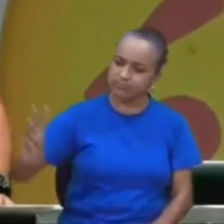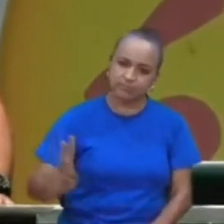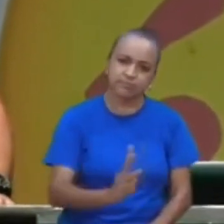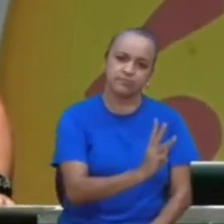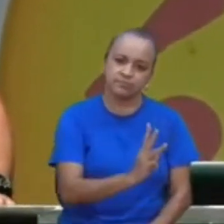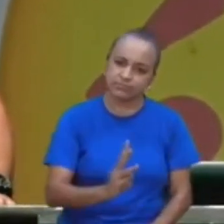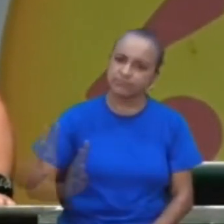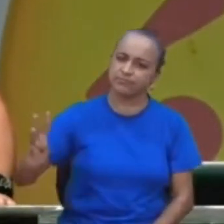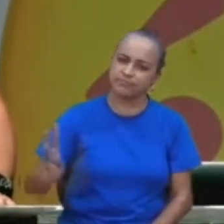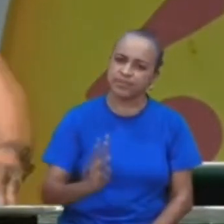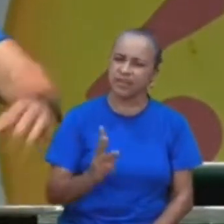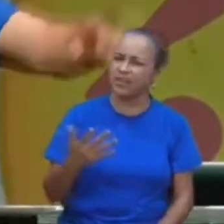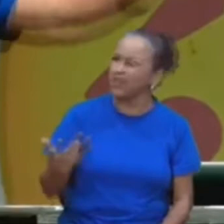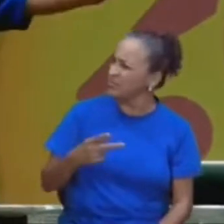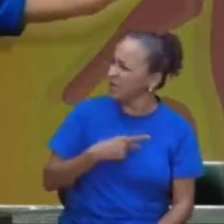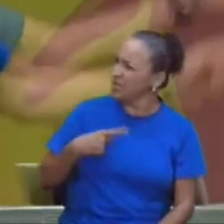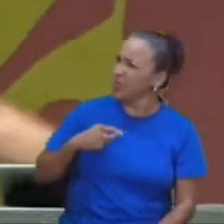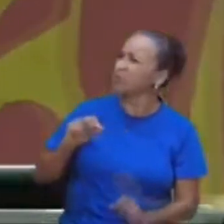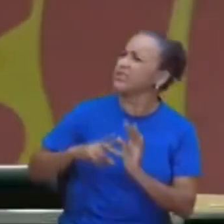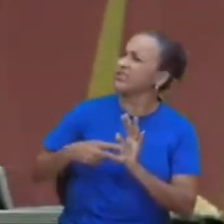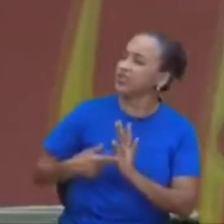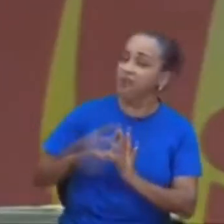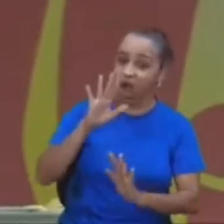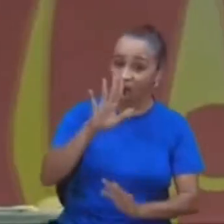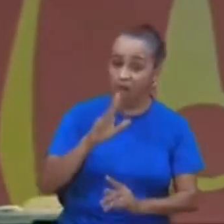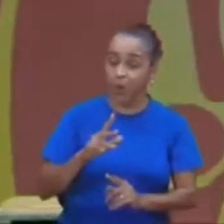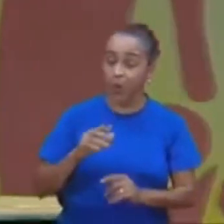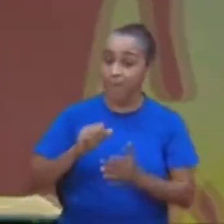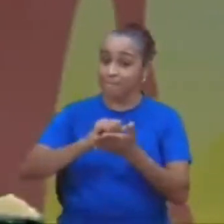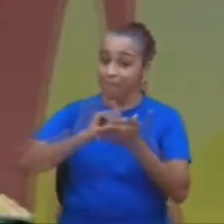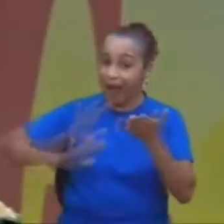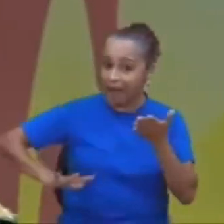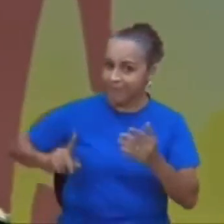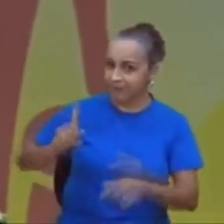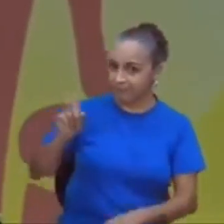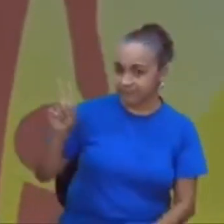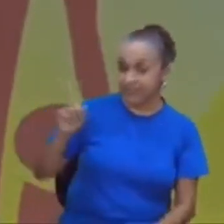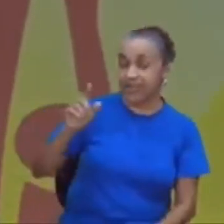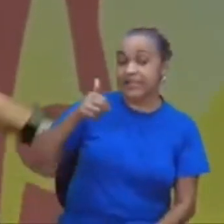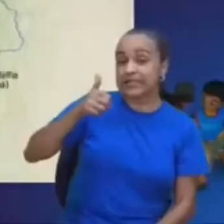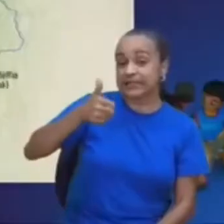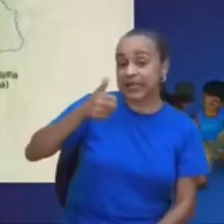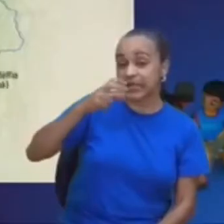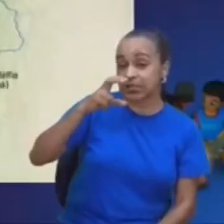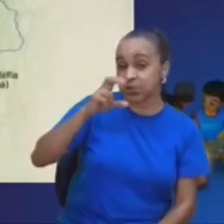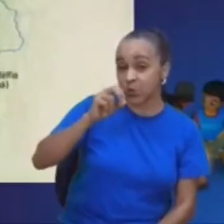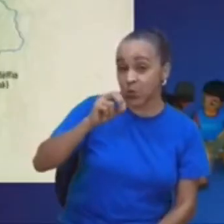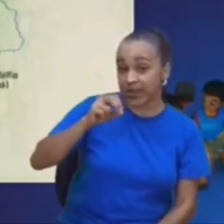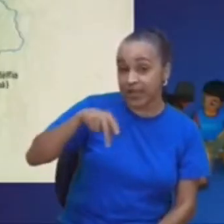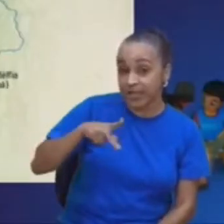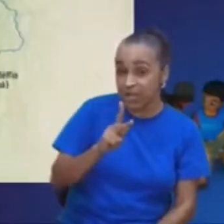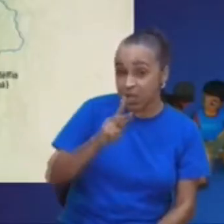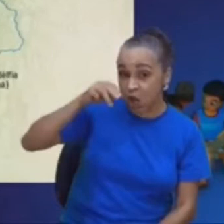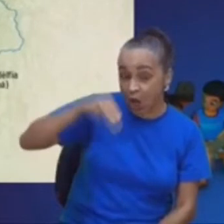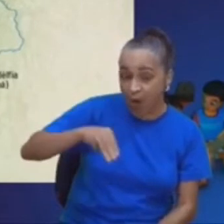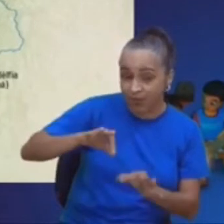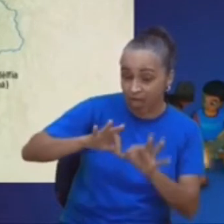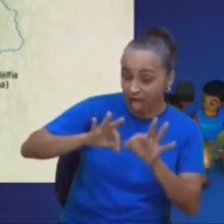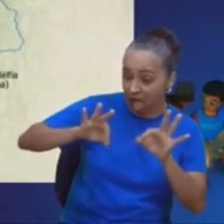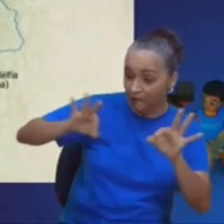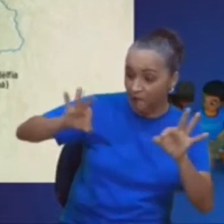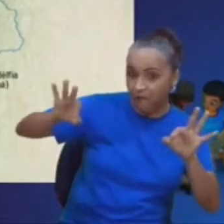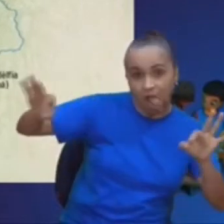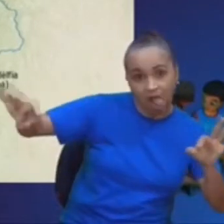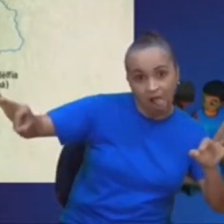pastor, mas o que é isso aí? deixa eu olhar o mapa para você, são quase 150 quilômetros, de Nazaré,